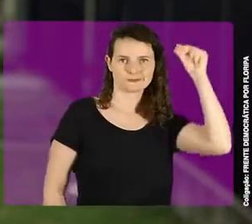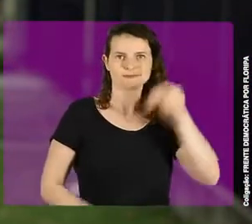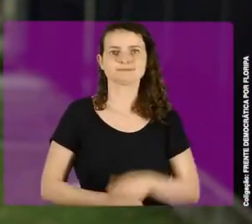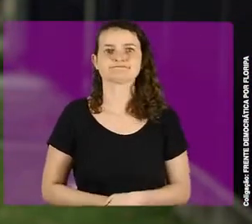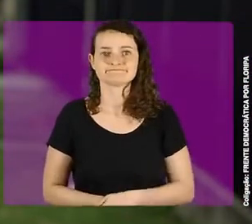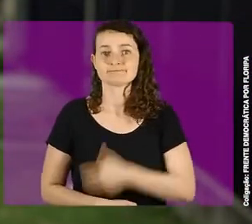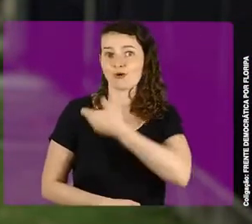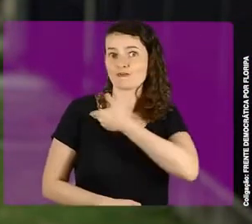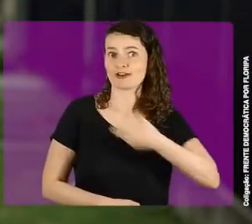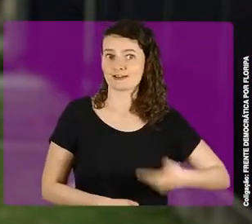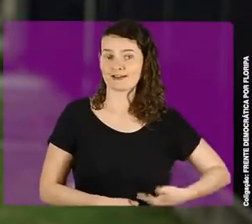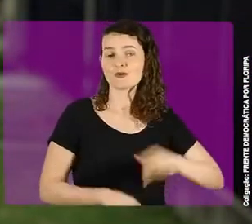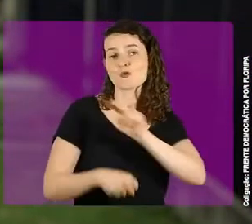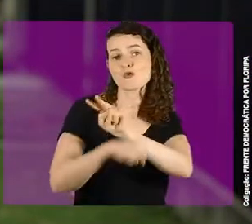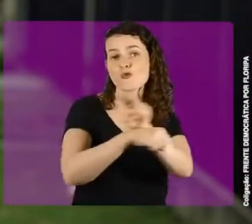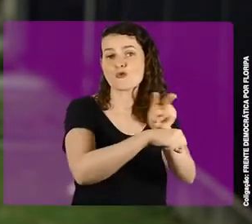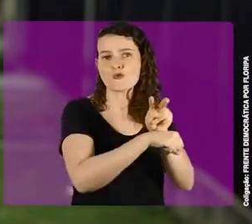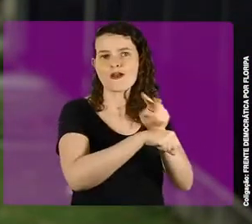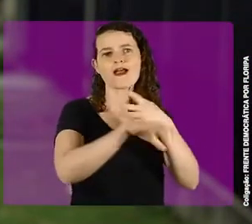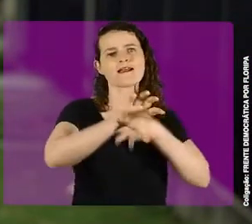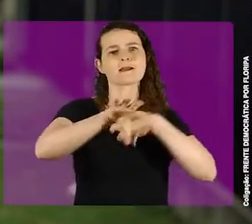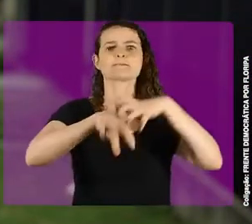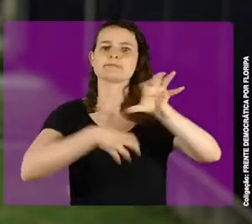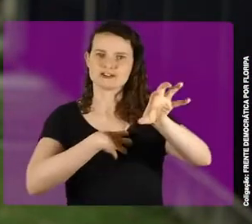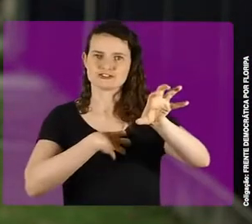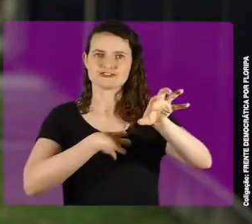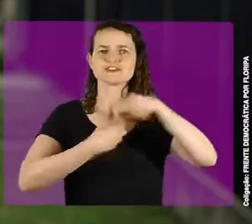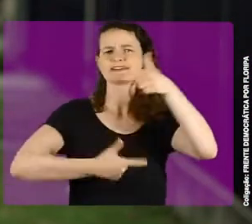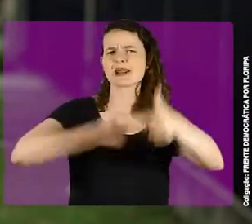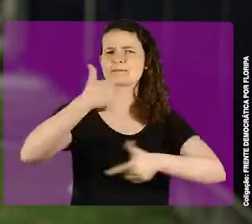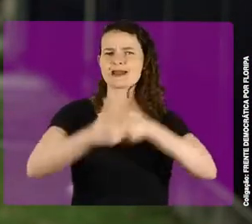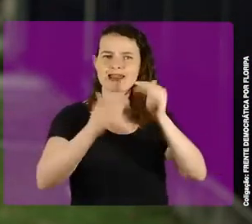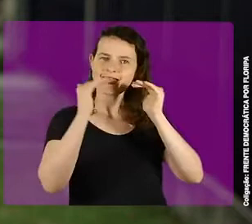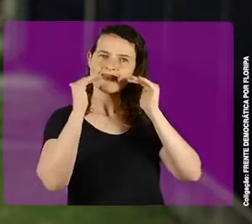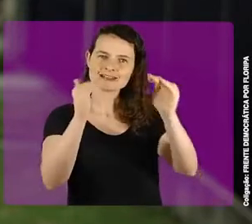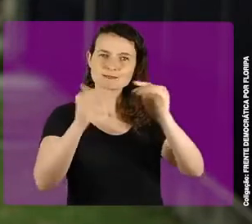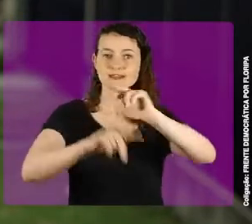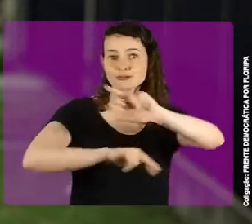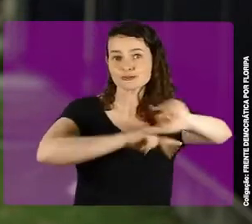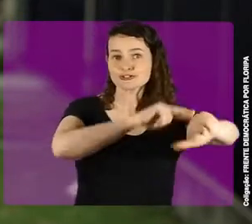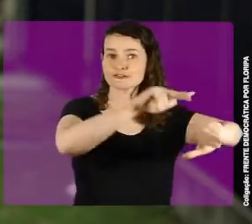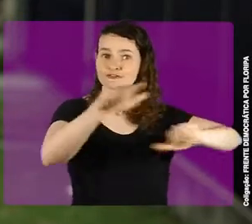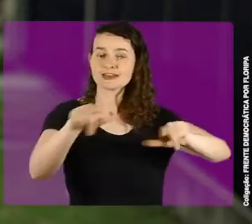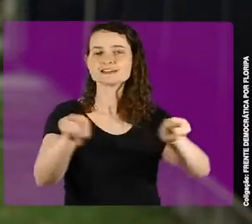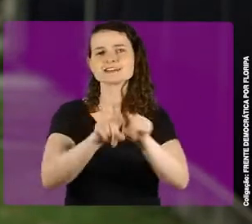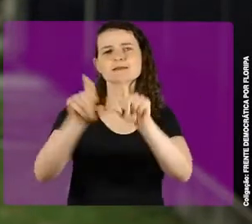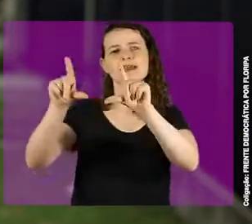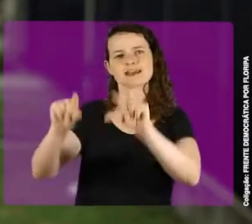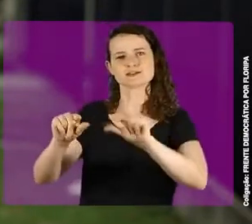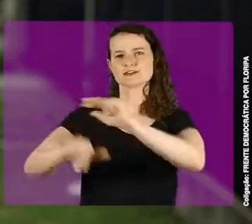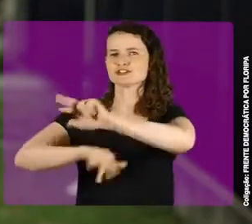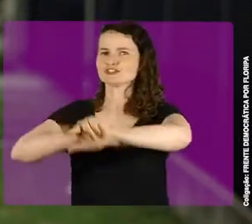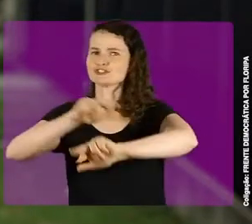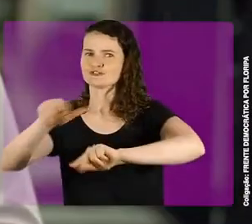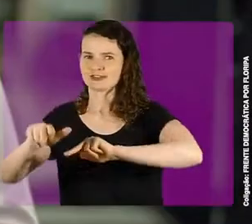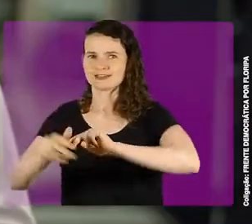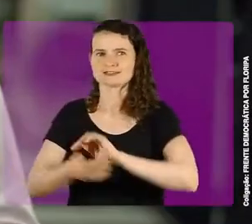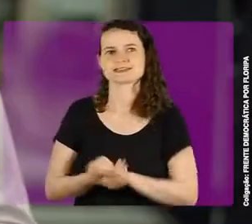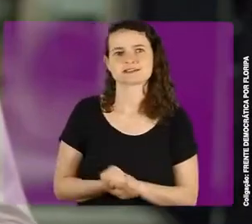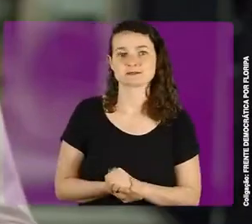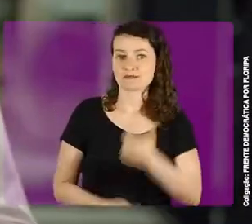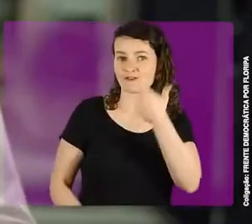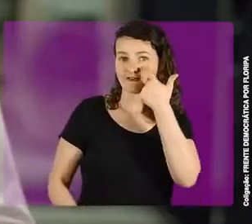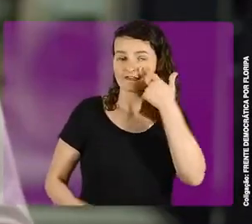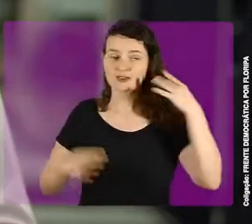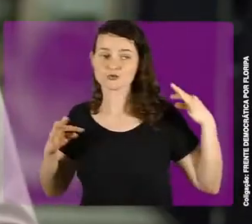cuidar. É ter empatia. É trabalhar respeitando os diferentes e reduzindo as diferenças. É